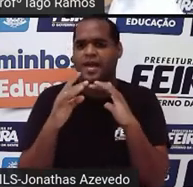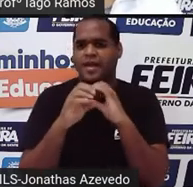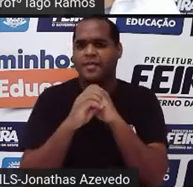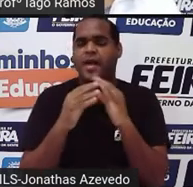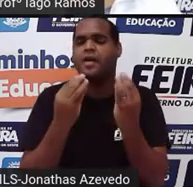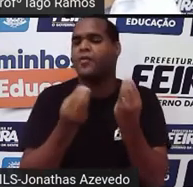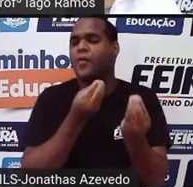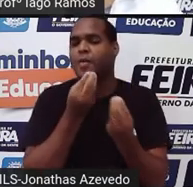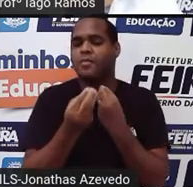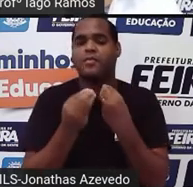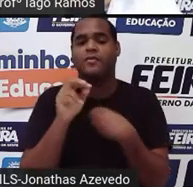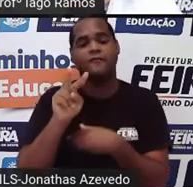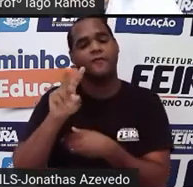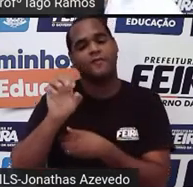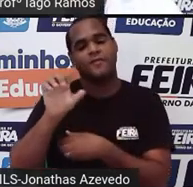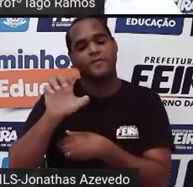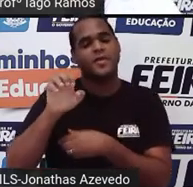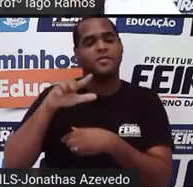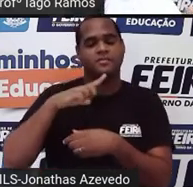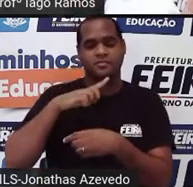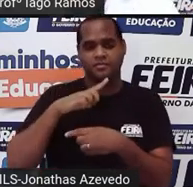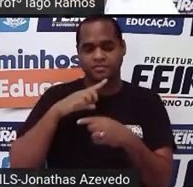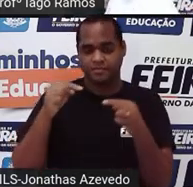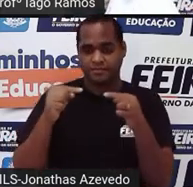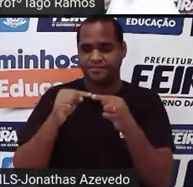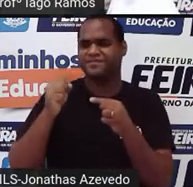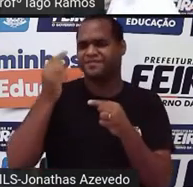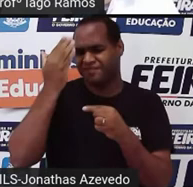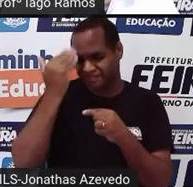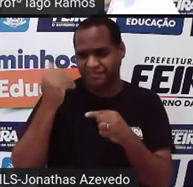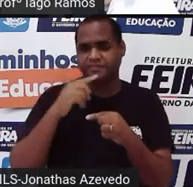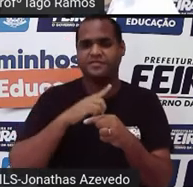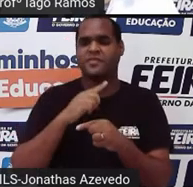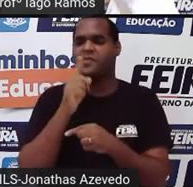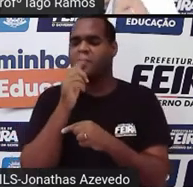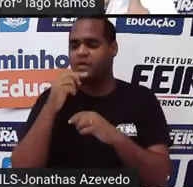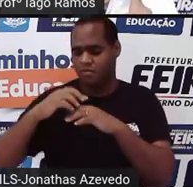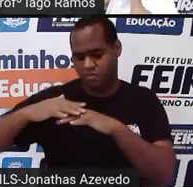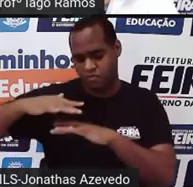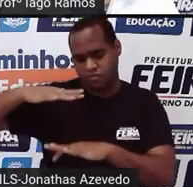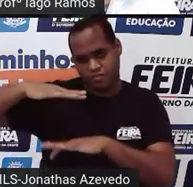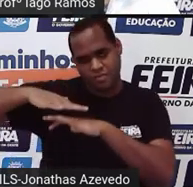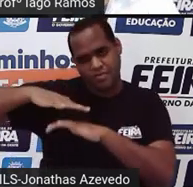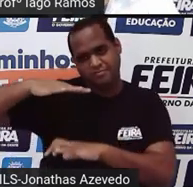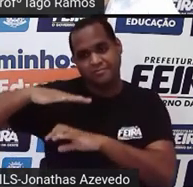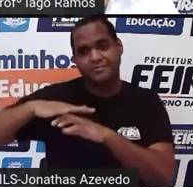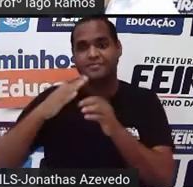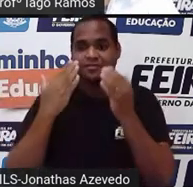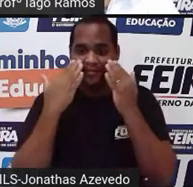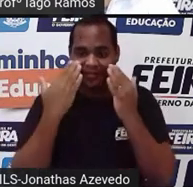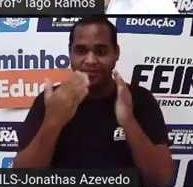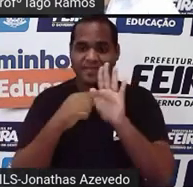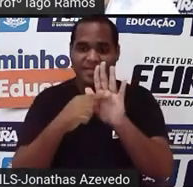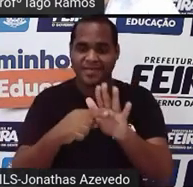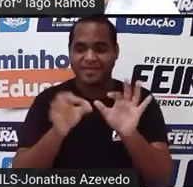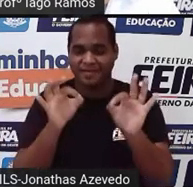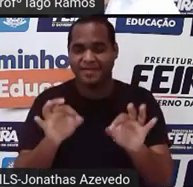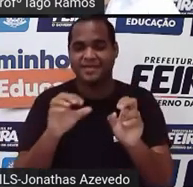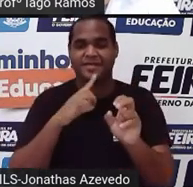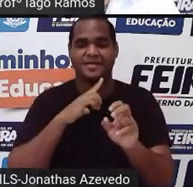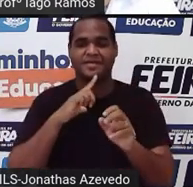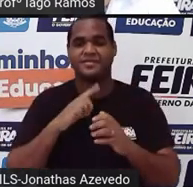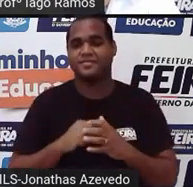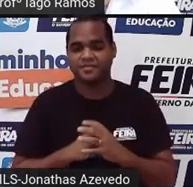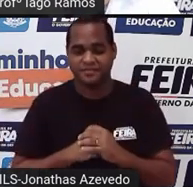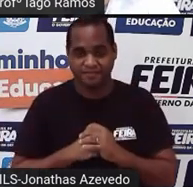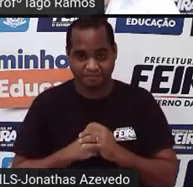volume? Já que eu tenho a capacidade. Eu vou te mostrar isso aqui agora, olha só. Vamos